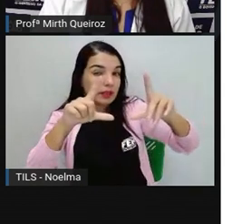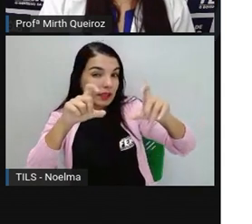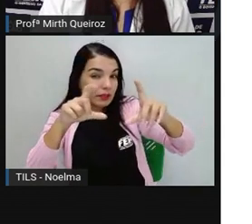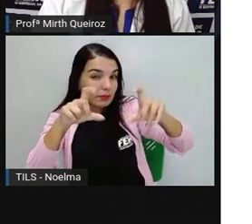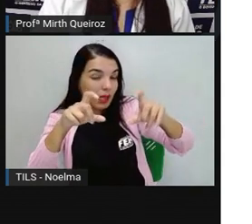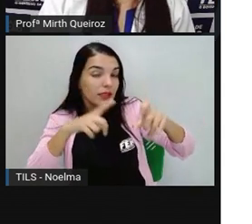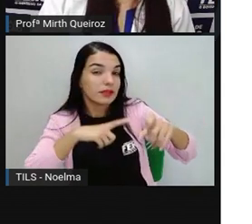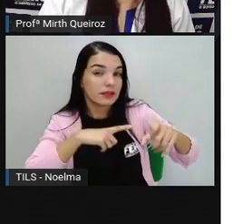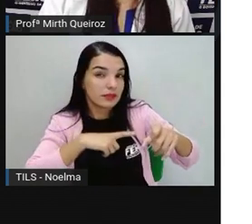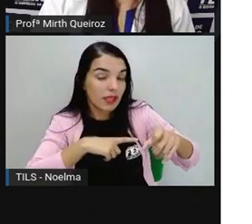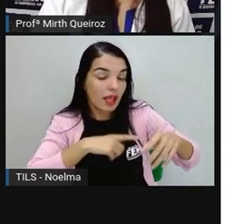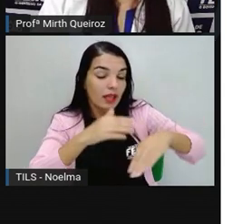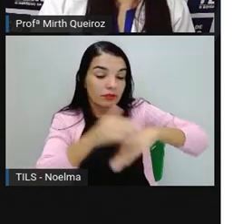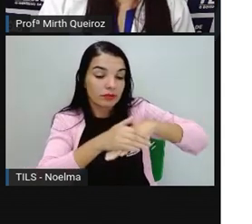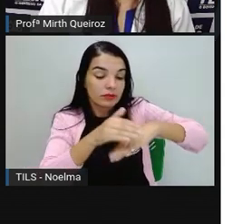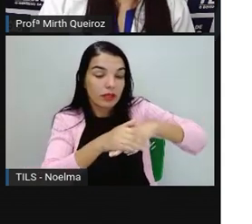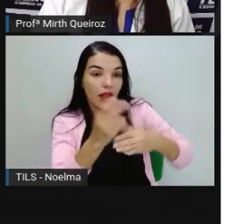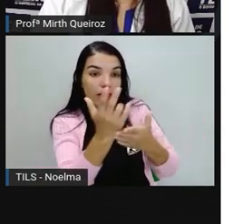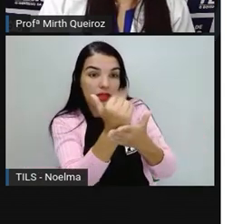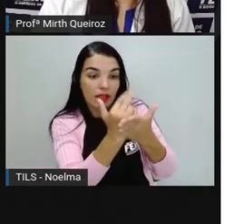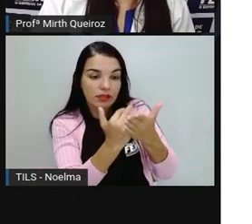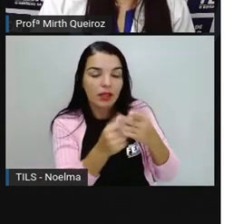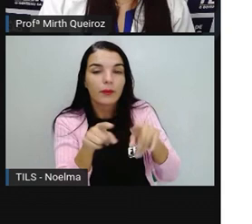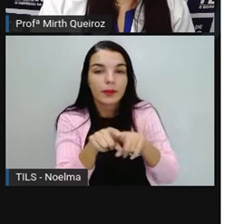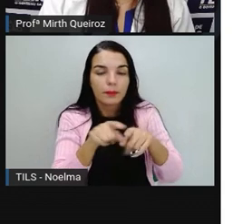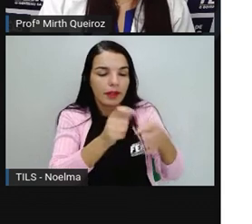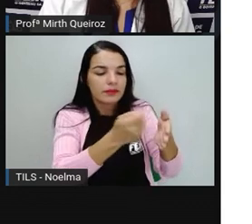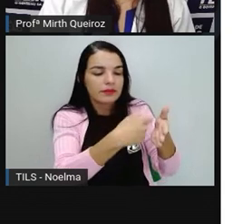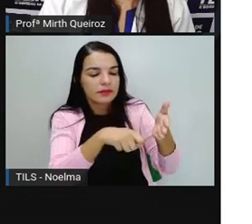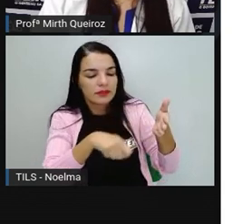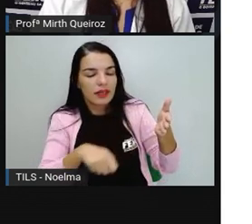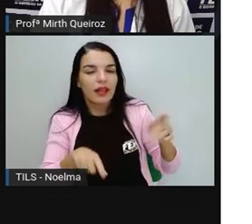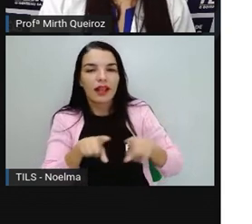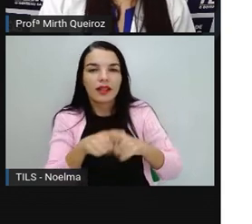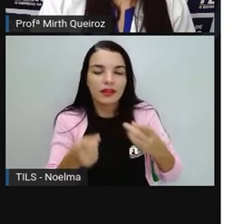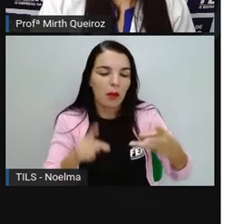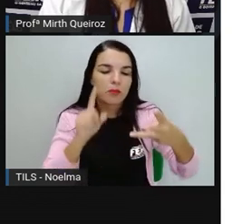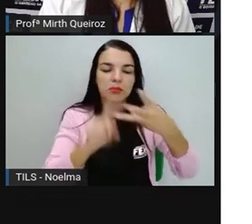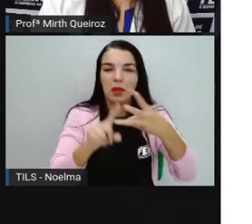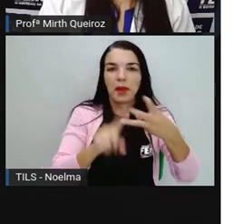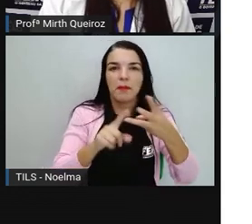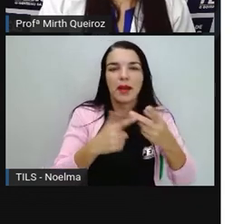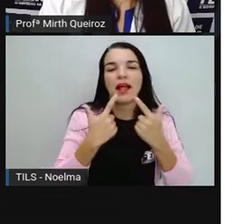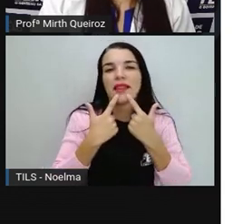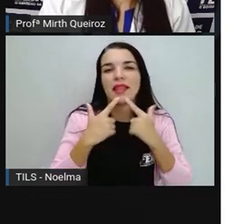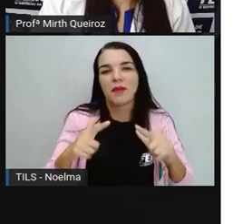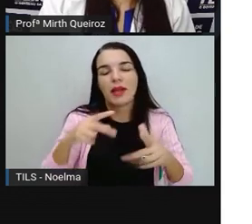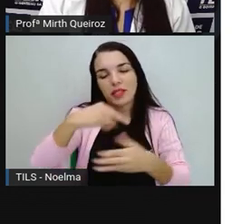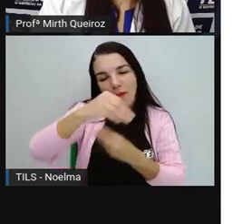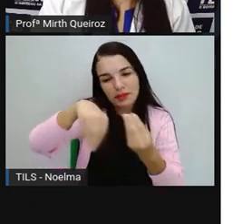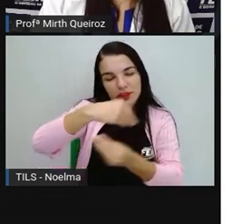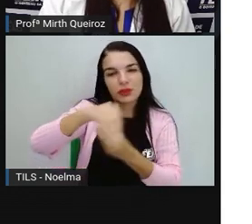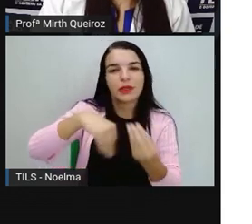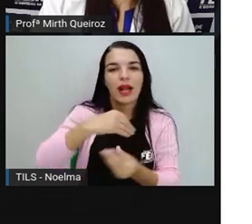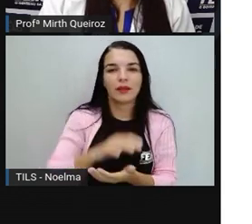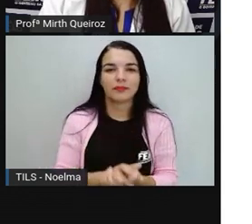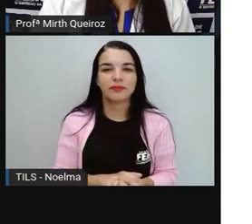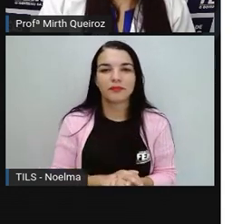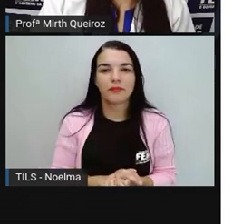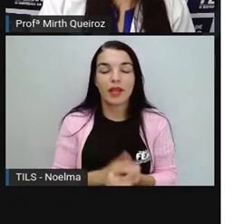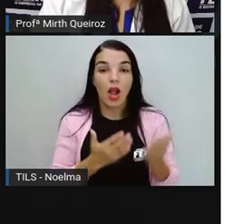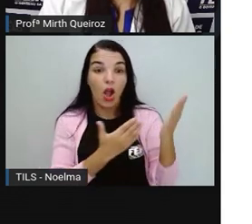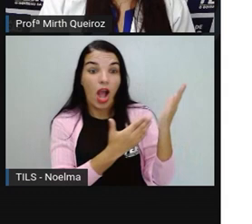a escrita. Então, se trata de uma linguagem mista. Atenção. Devagar. Trânsito de